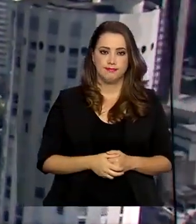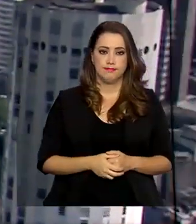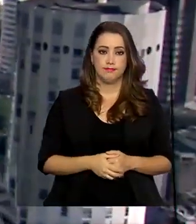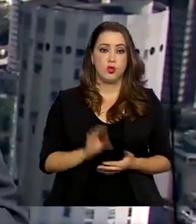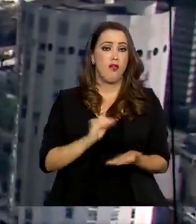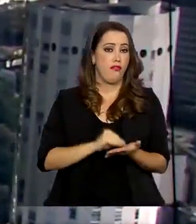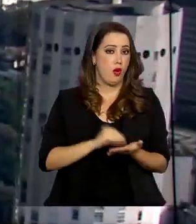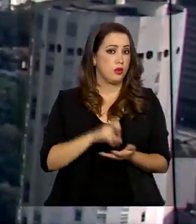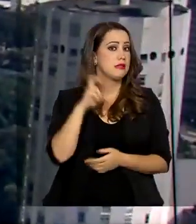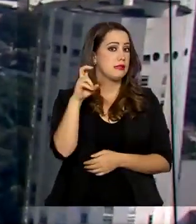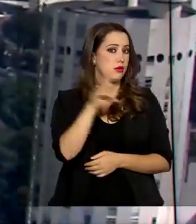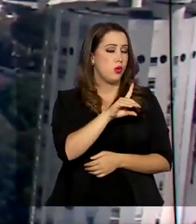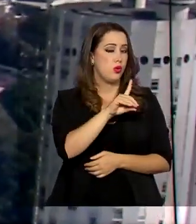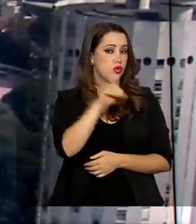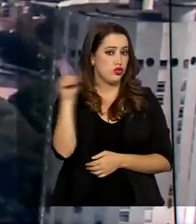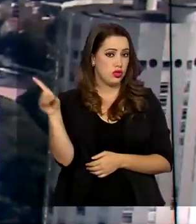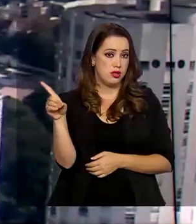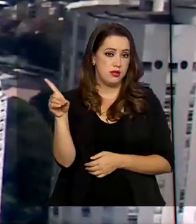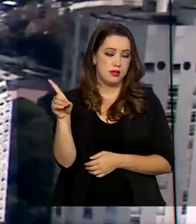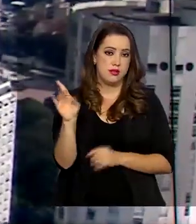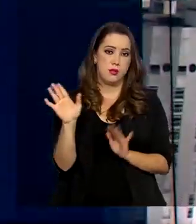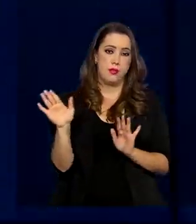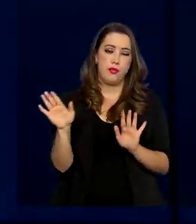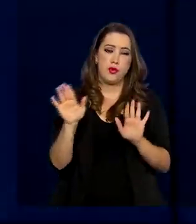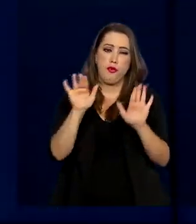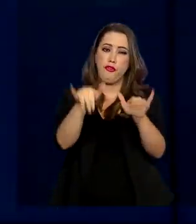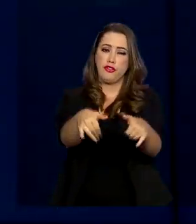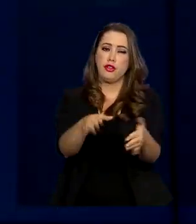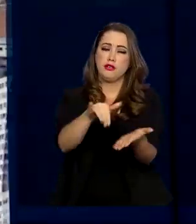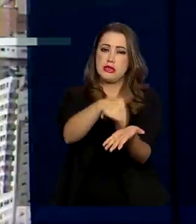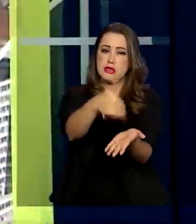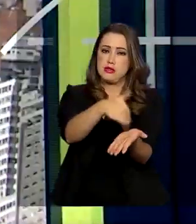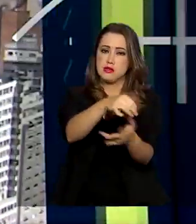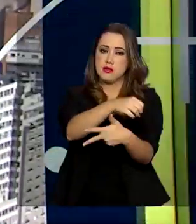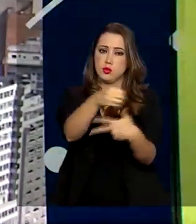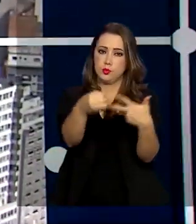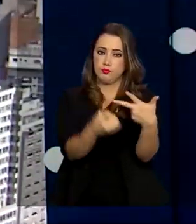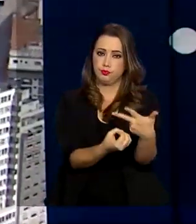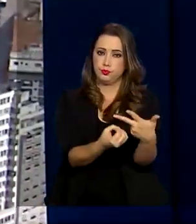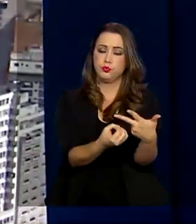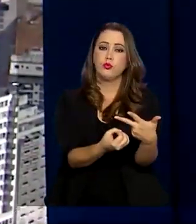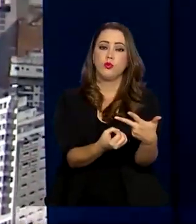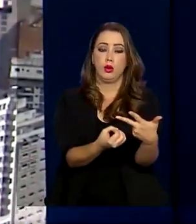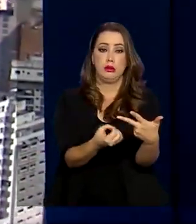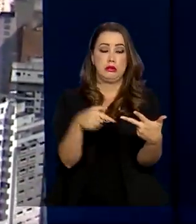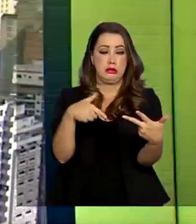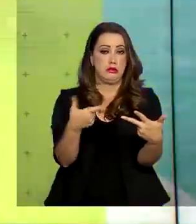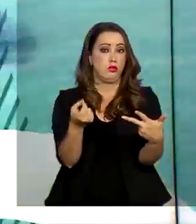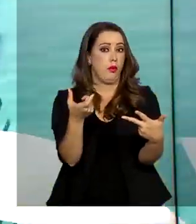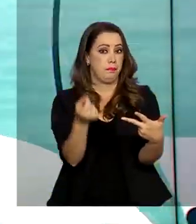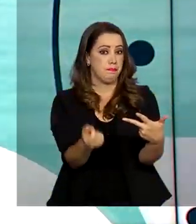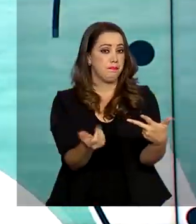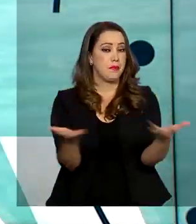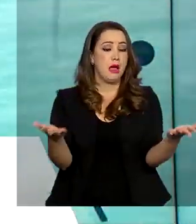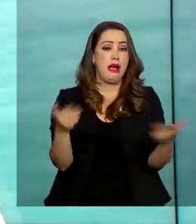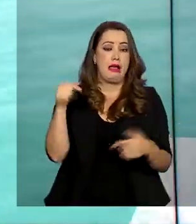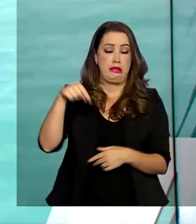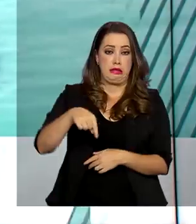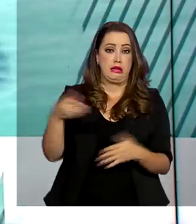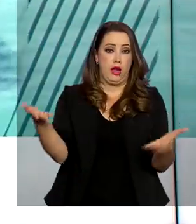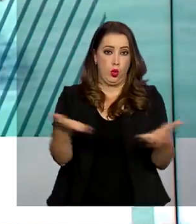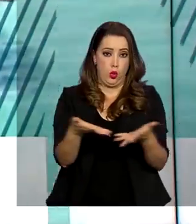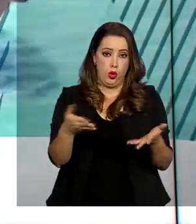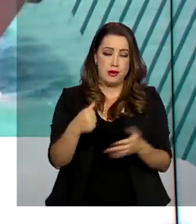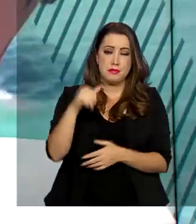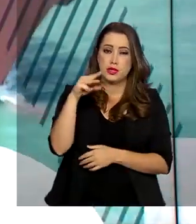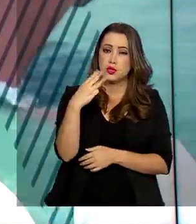Faltam cinco dias para o encerramento das inscrições do Enem, o Exame Nacional do Ensino Médio 2020. Até agora, mais de 3 milhões